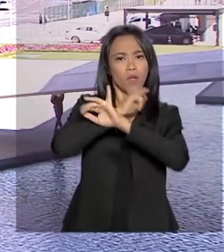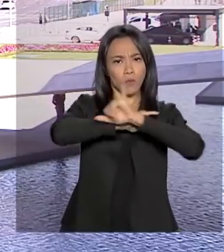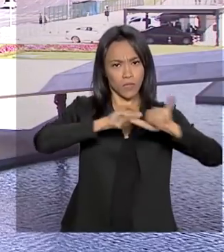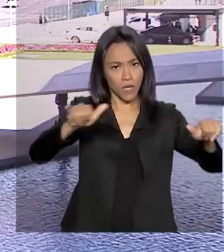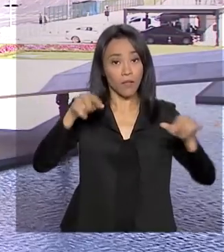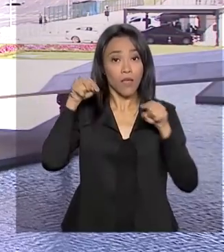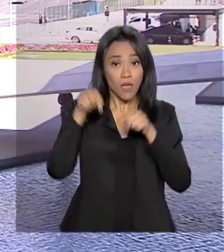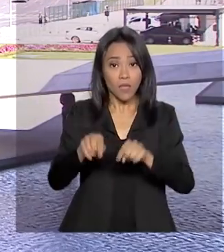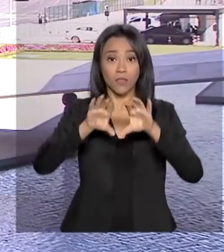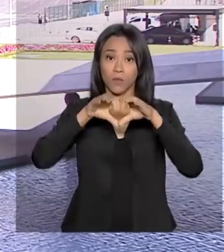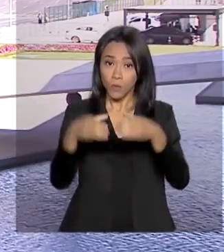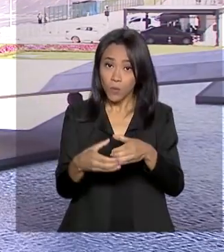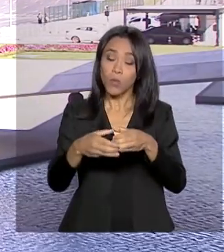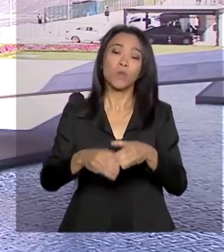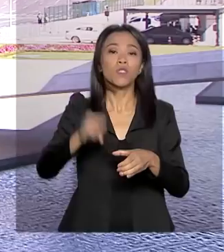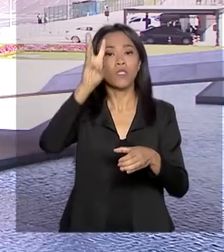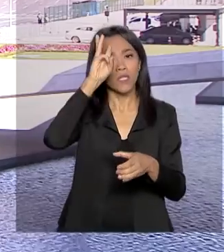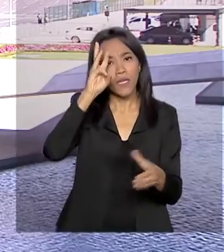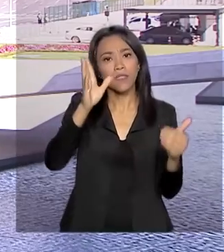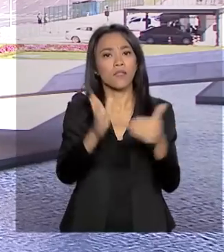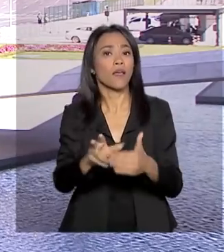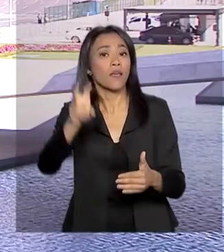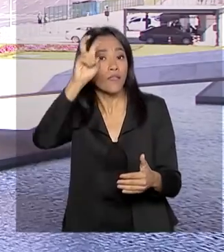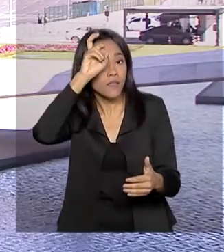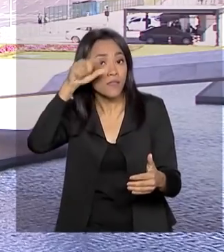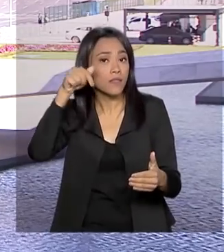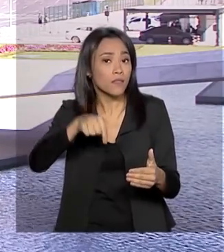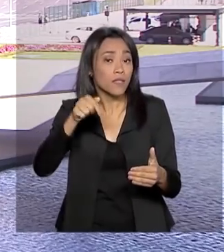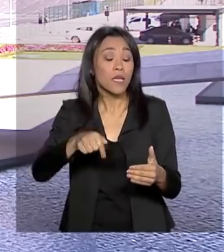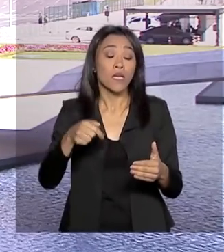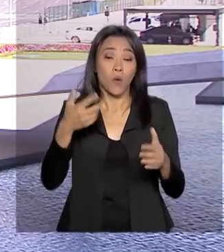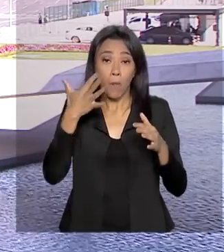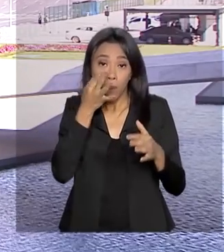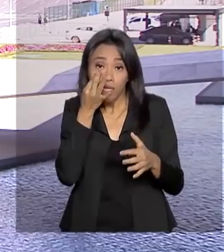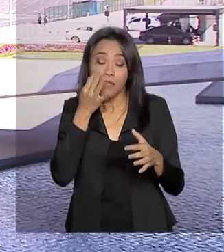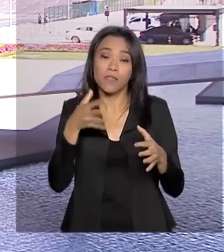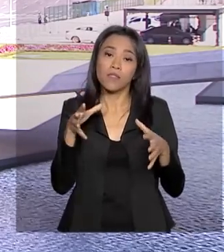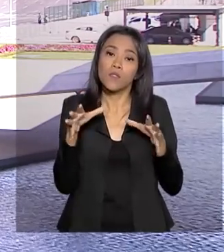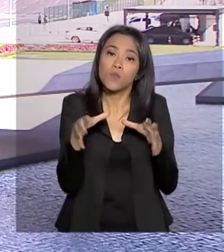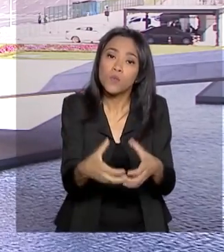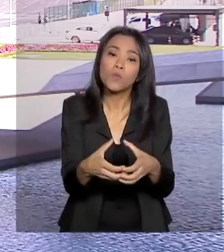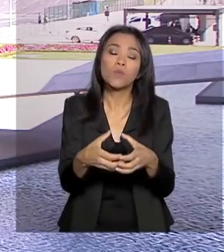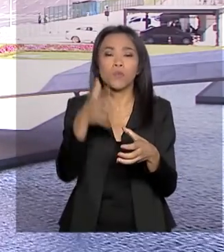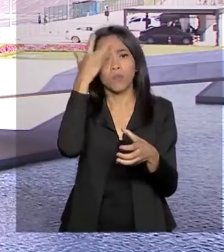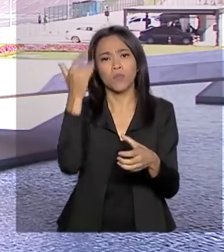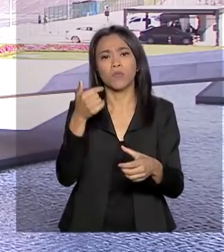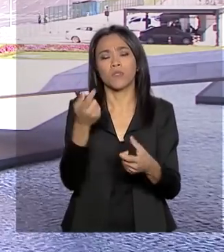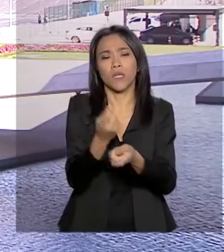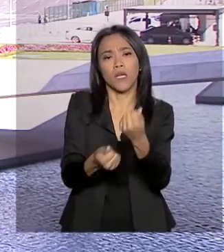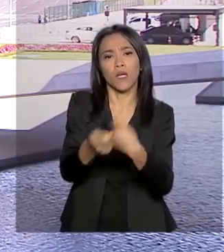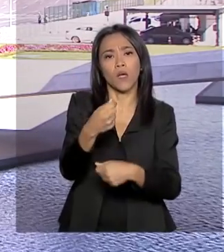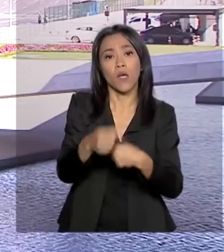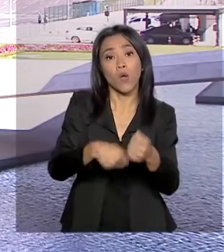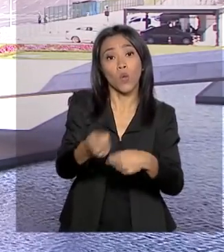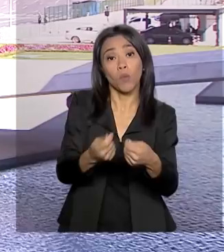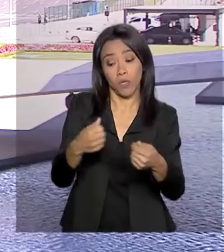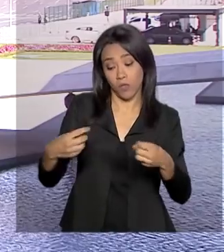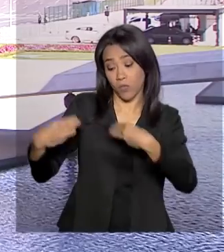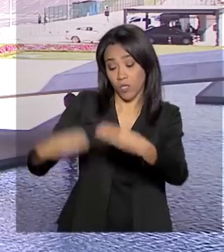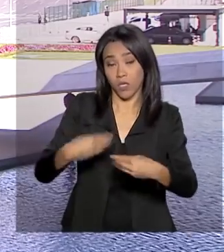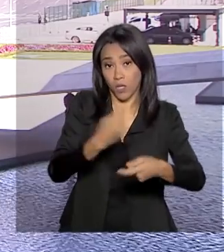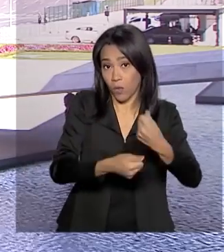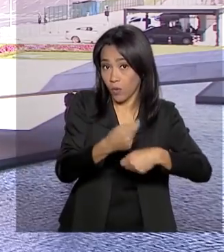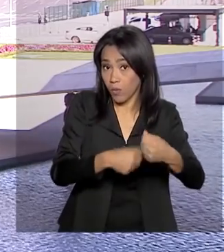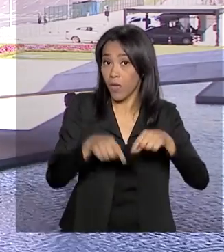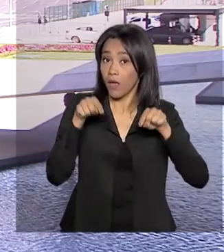gabinete funcionaria de terça a quinta-feira, com a presença de técnicos do Ministério da Economia. O governo quer manter aquela